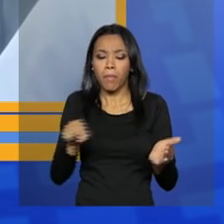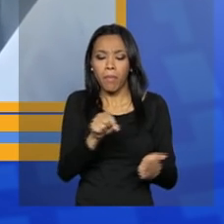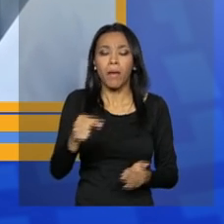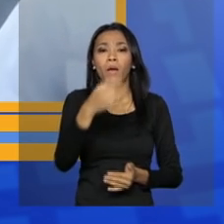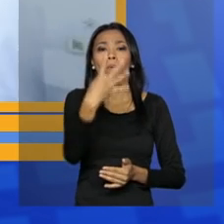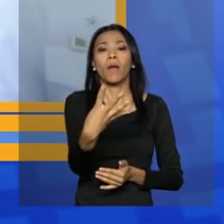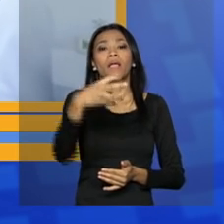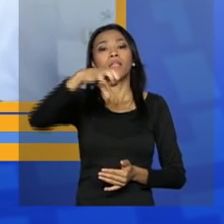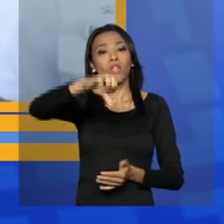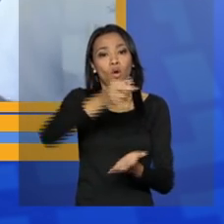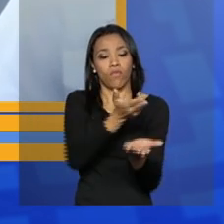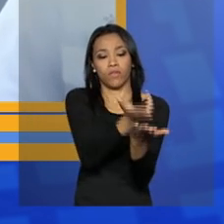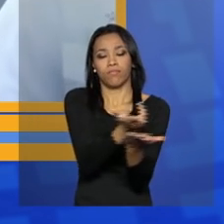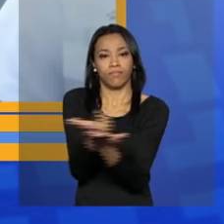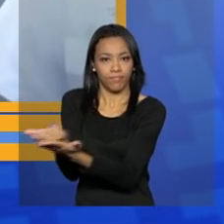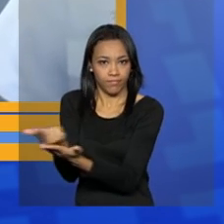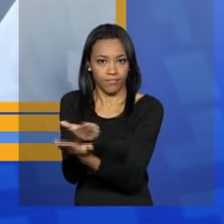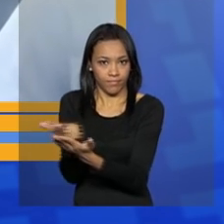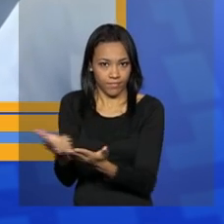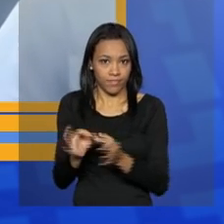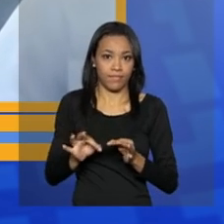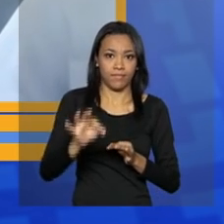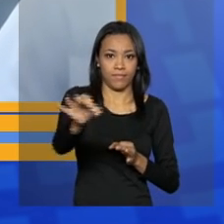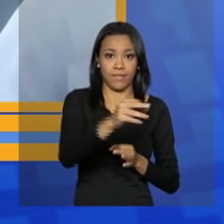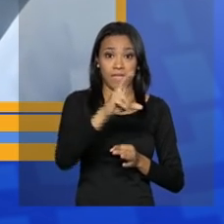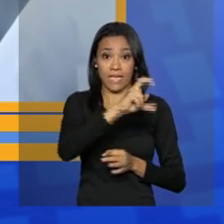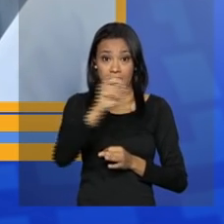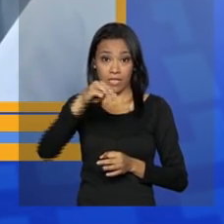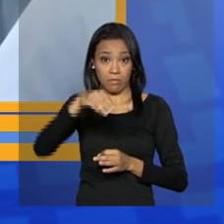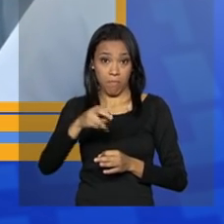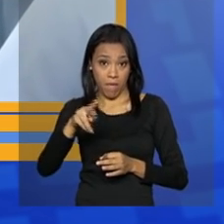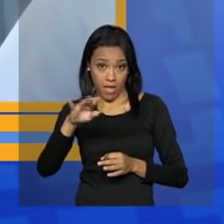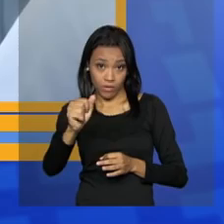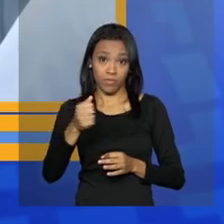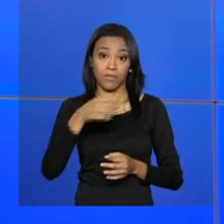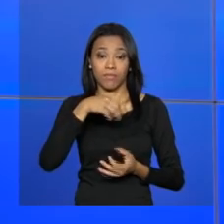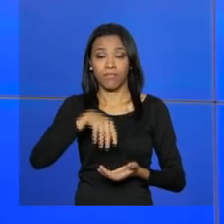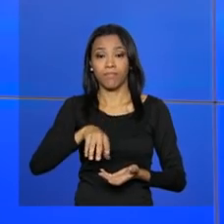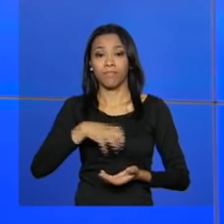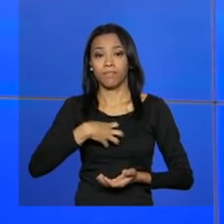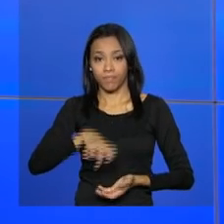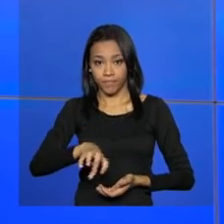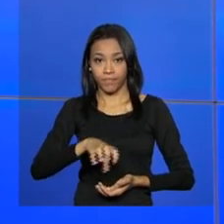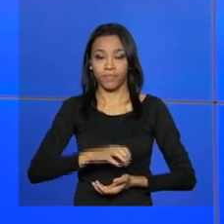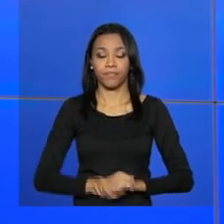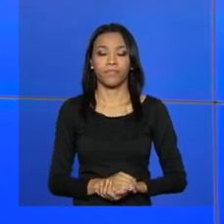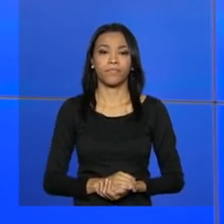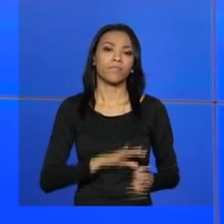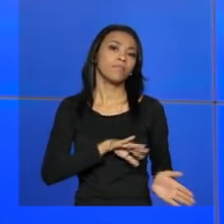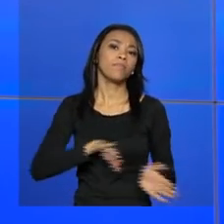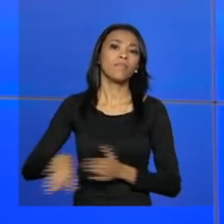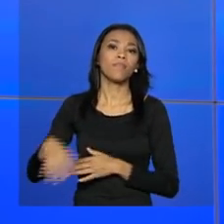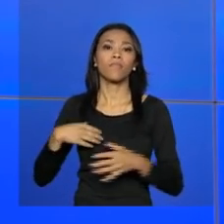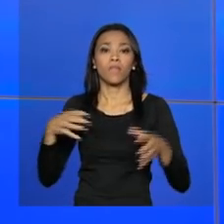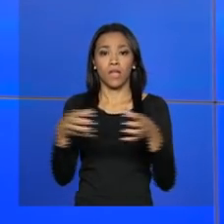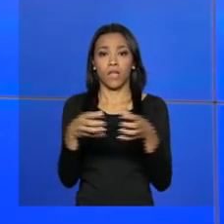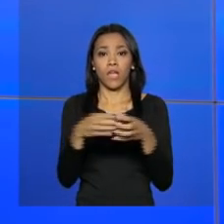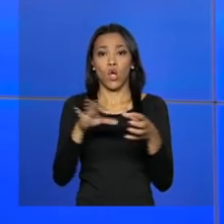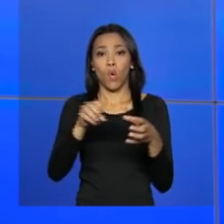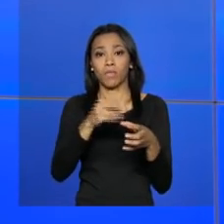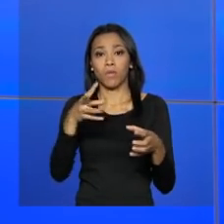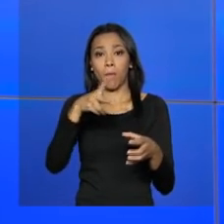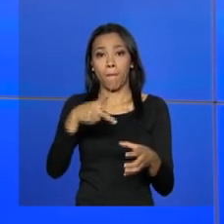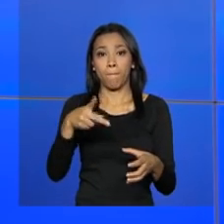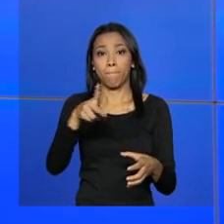leitos em 500 metros quadrados. De Salvador, Paola de Horte. A Comissão Pastoral da Terra,